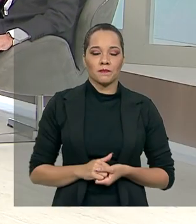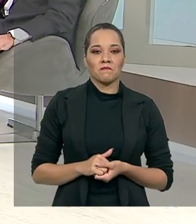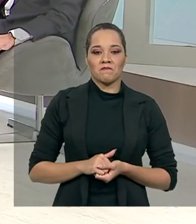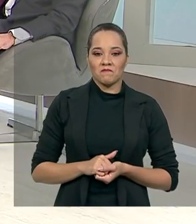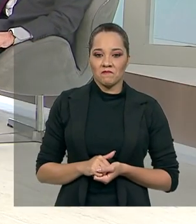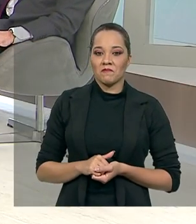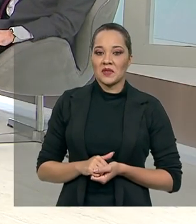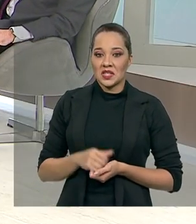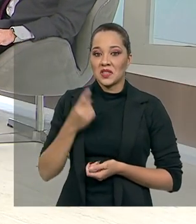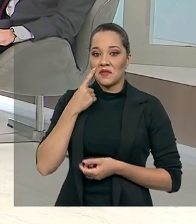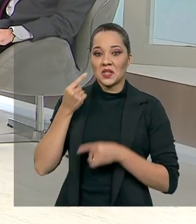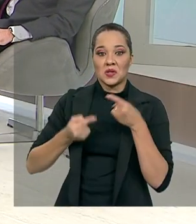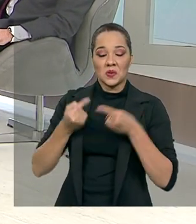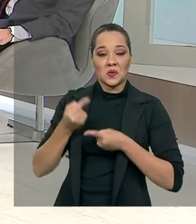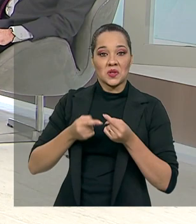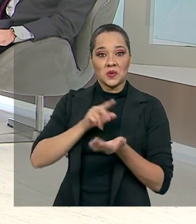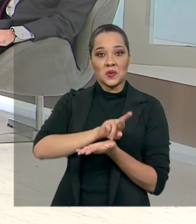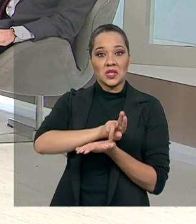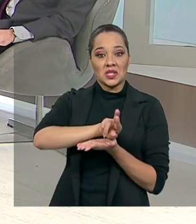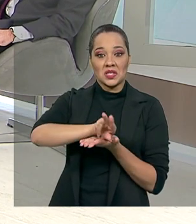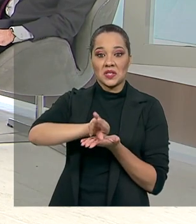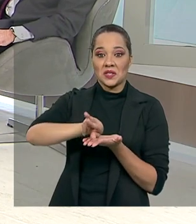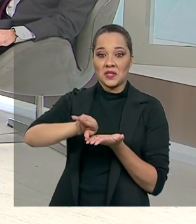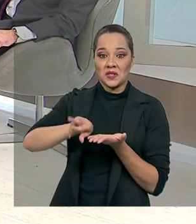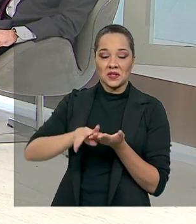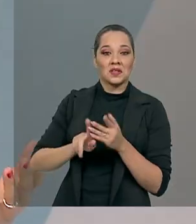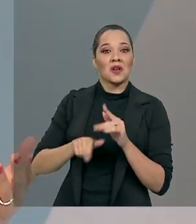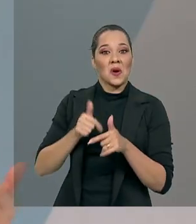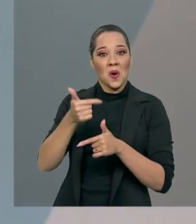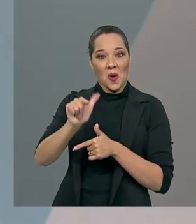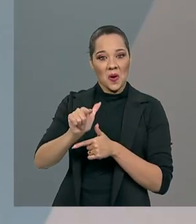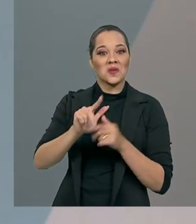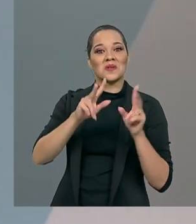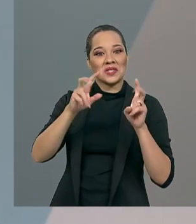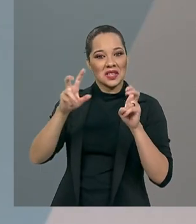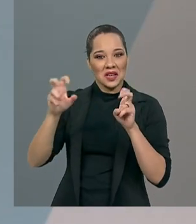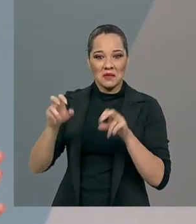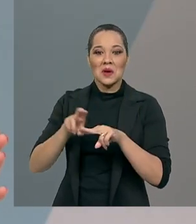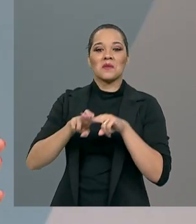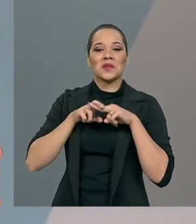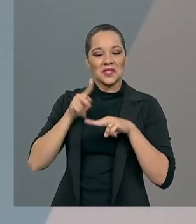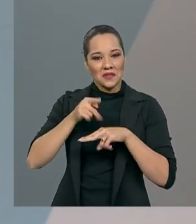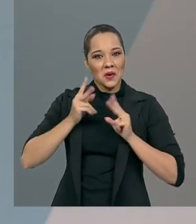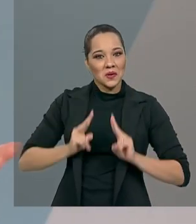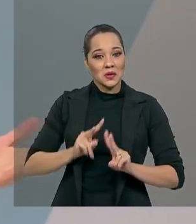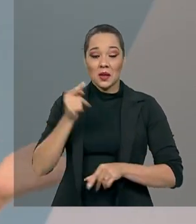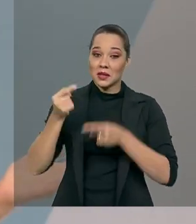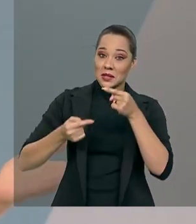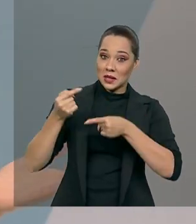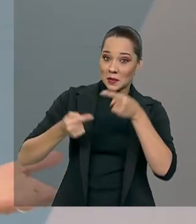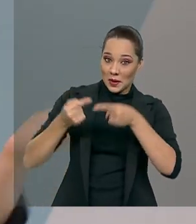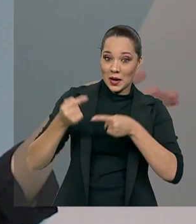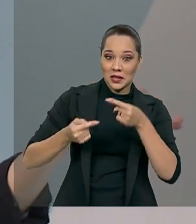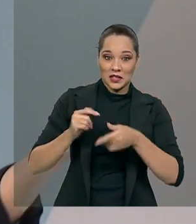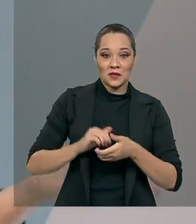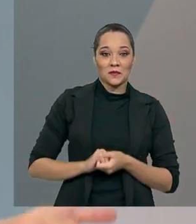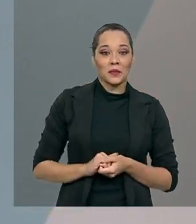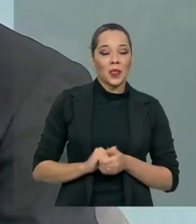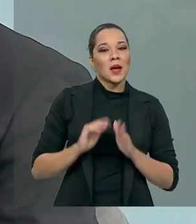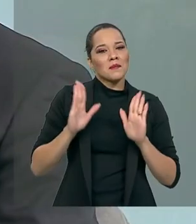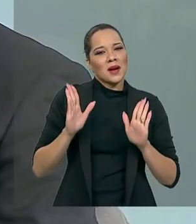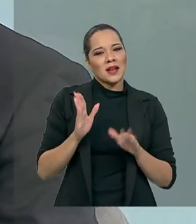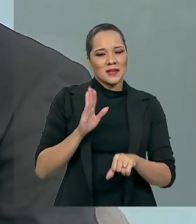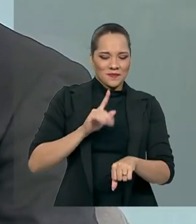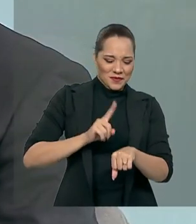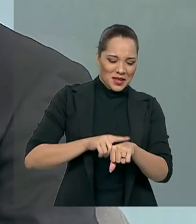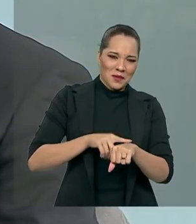vê que a gente discutiu vários assuntos, o Mário acabou de trazer outros vários assuntos, é por isso que a gente vai continuar nesse debate. Mas,